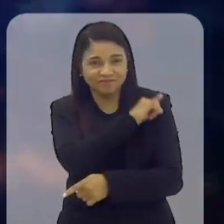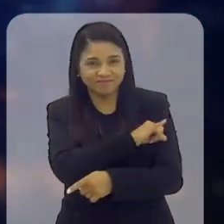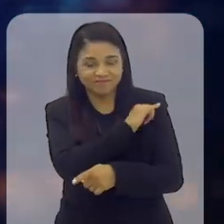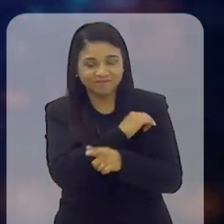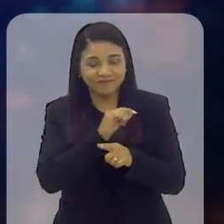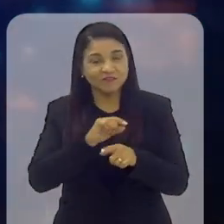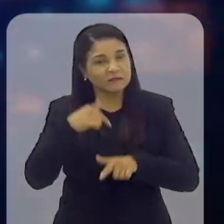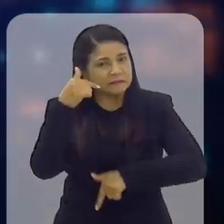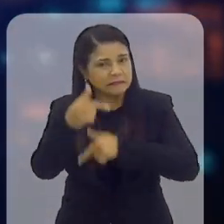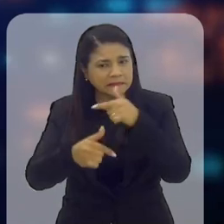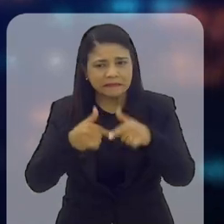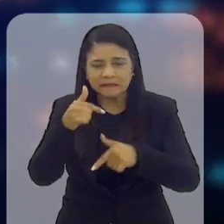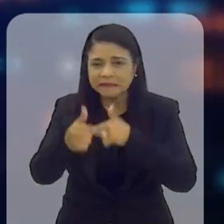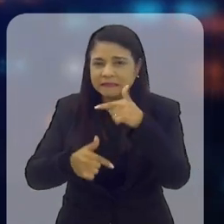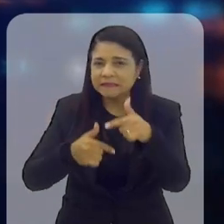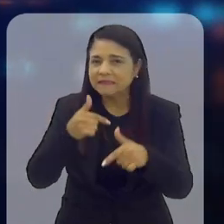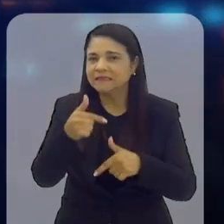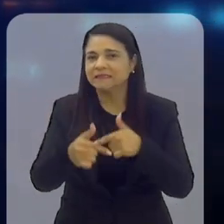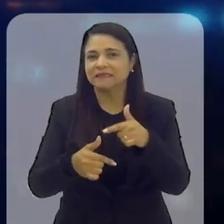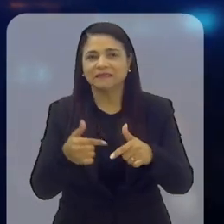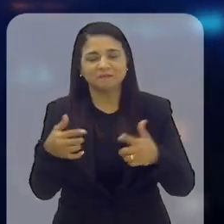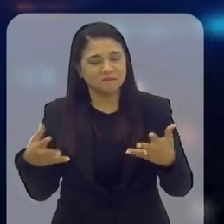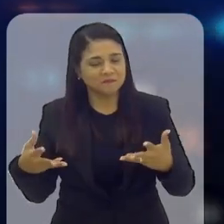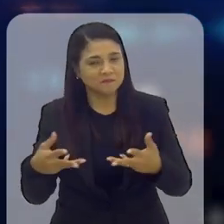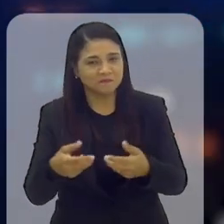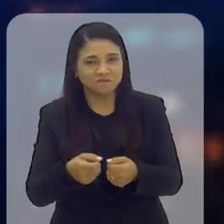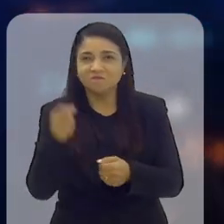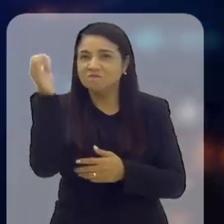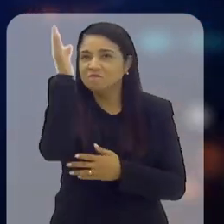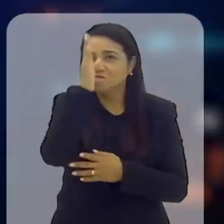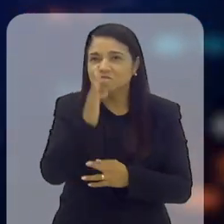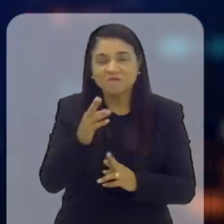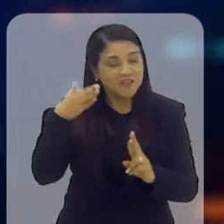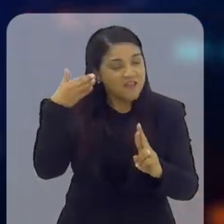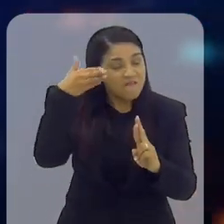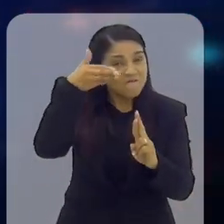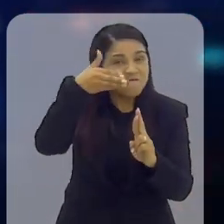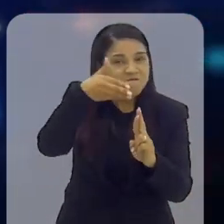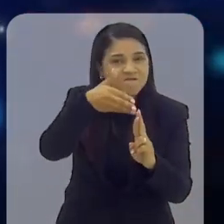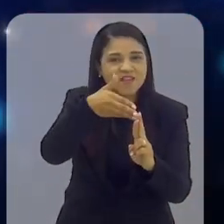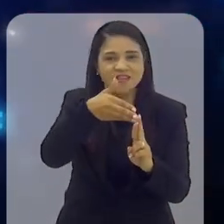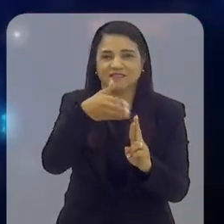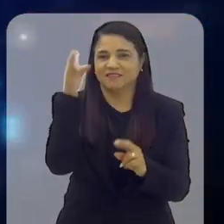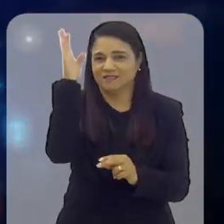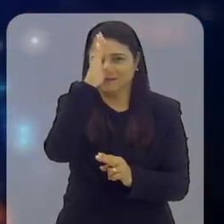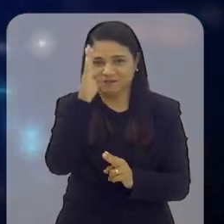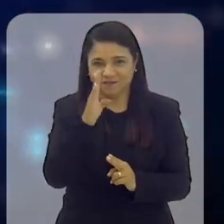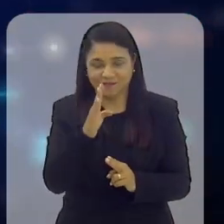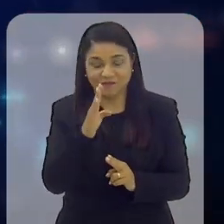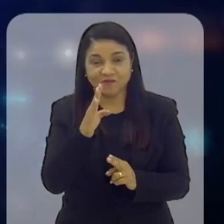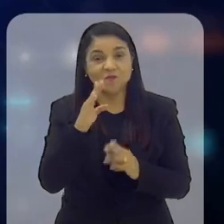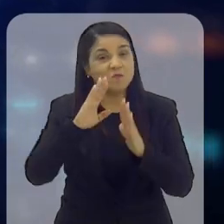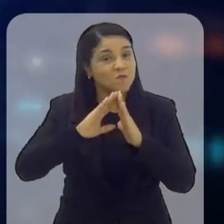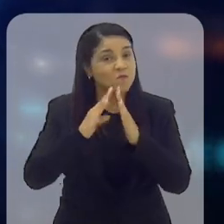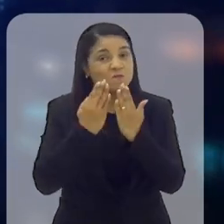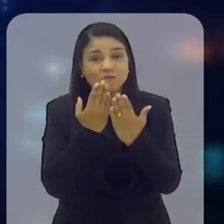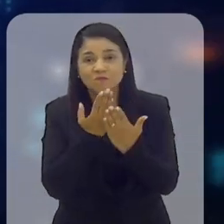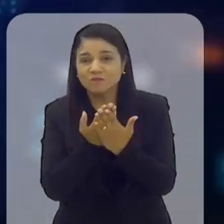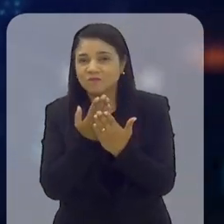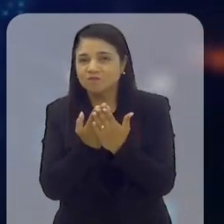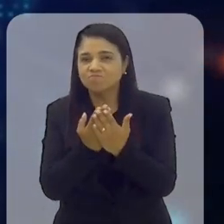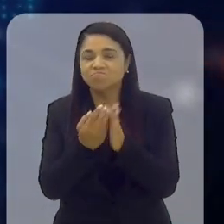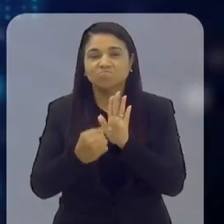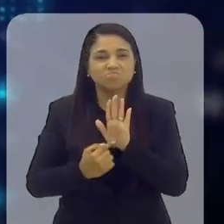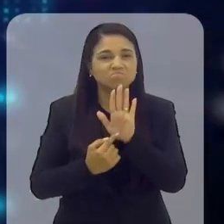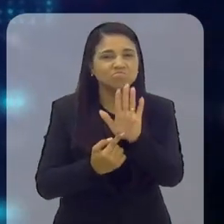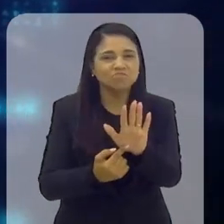que tem uma prestação de serviço muito grande para todo o Brasil, é referência no Brasil e